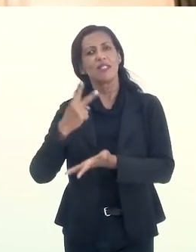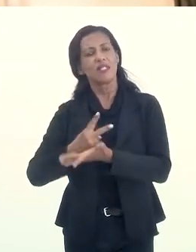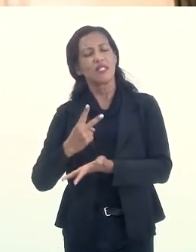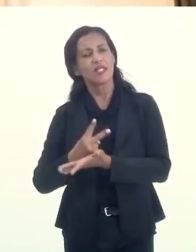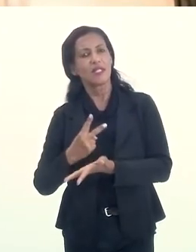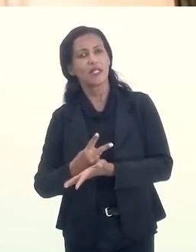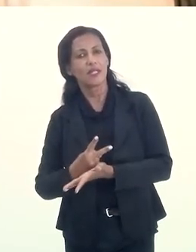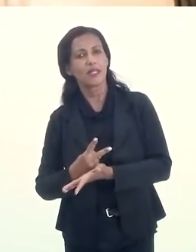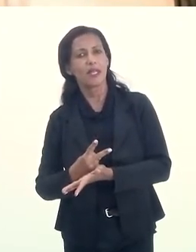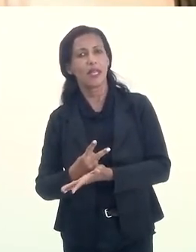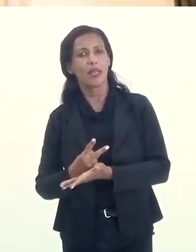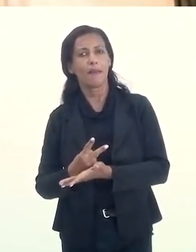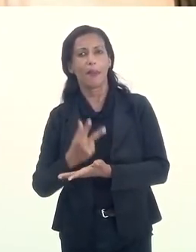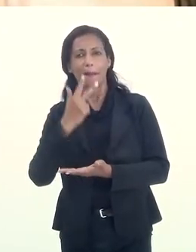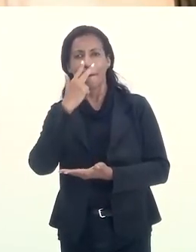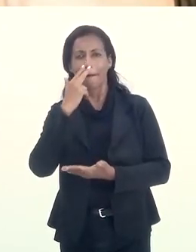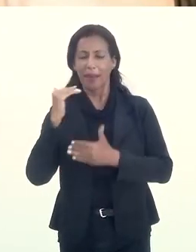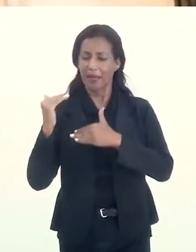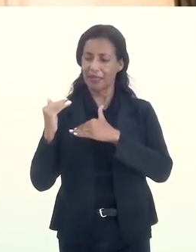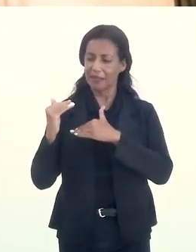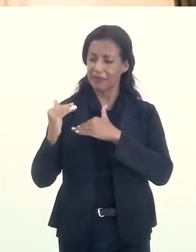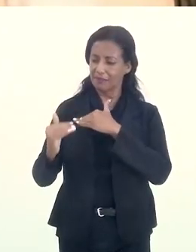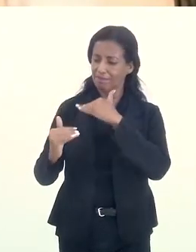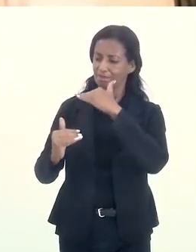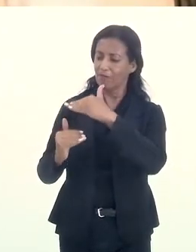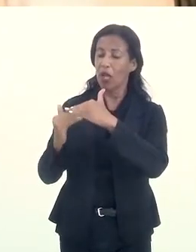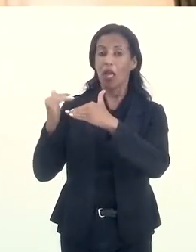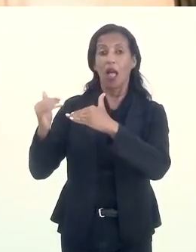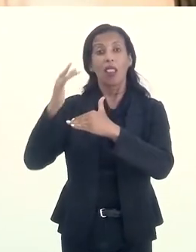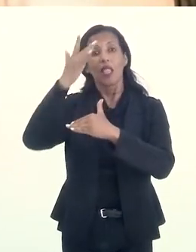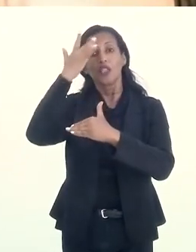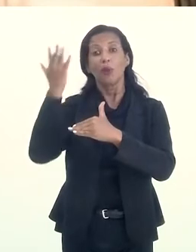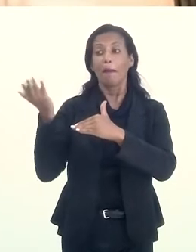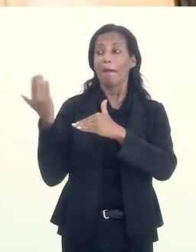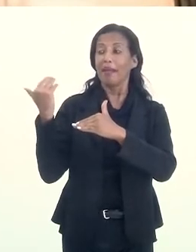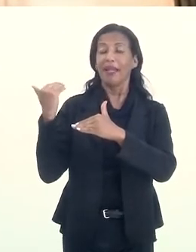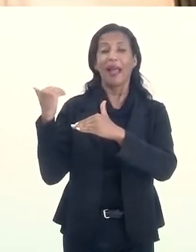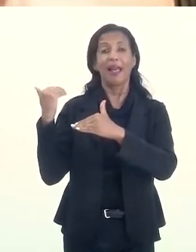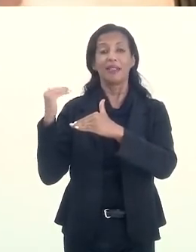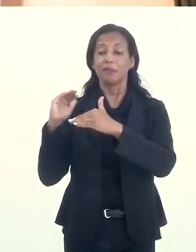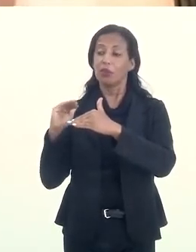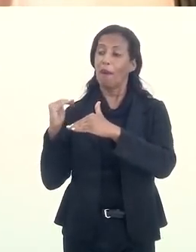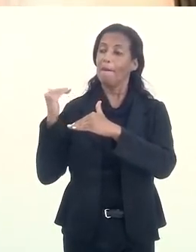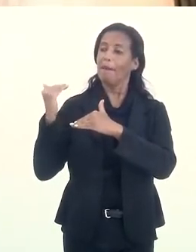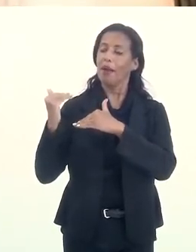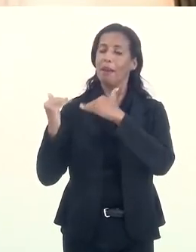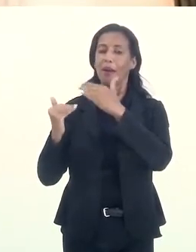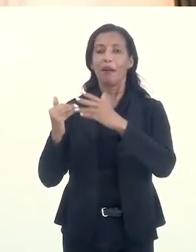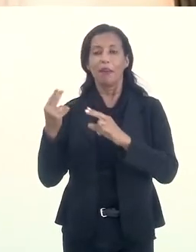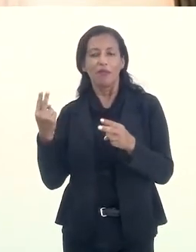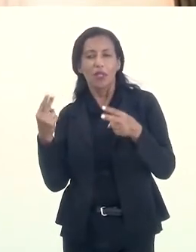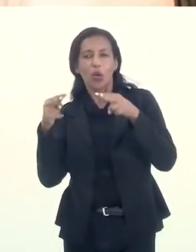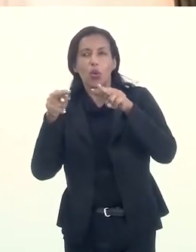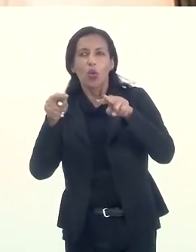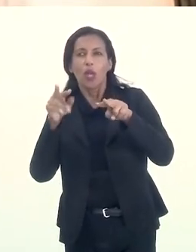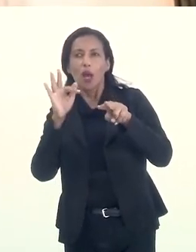sobe nos ombros dos que nos antecederam. Para poder olhar para frente,